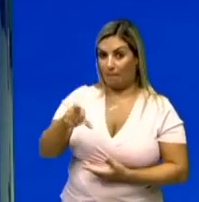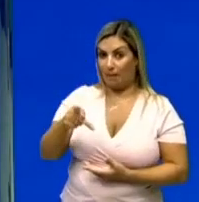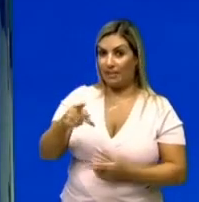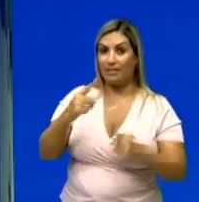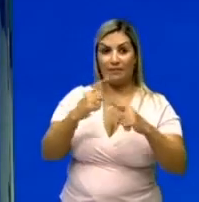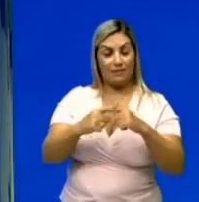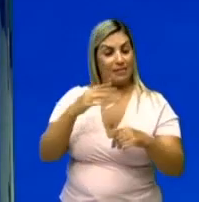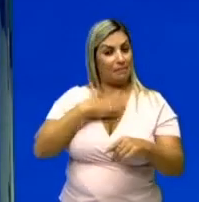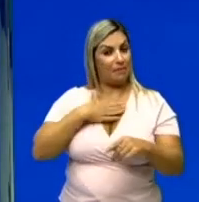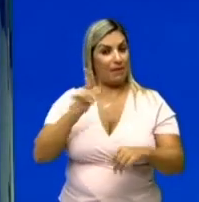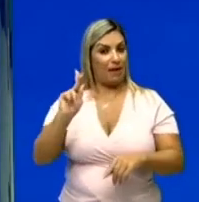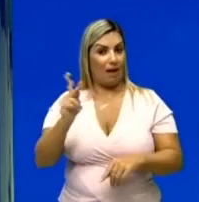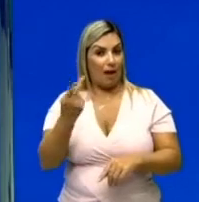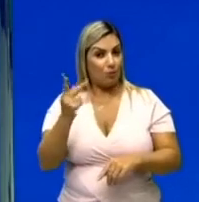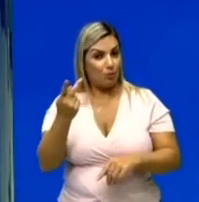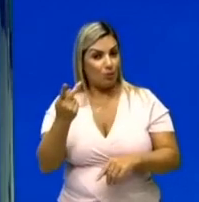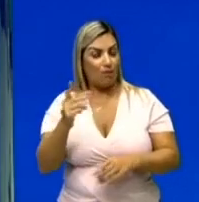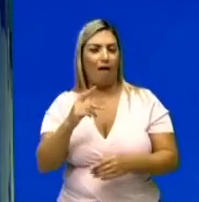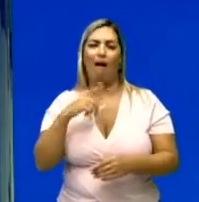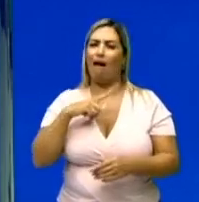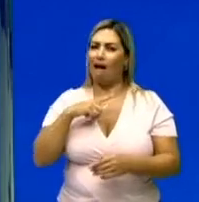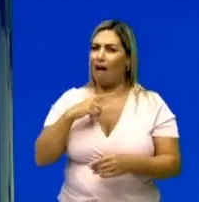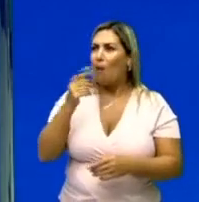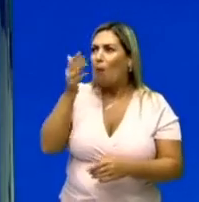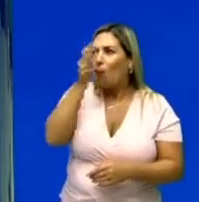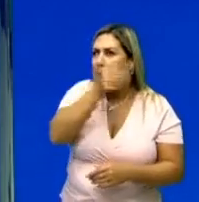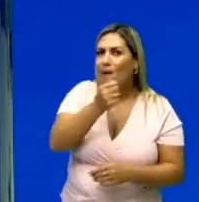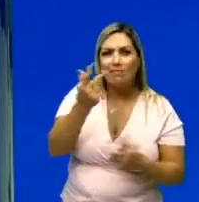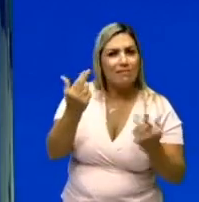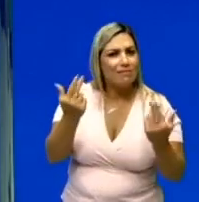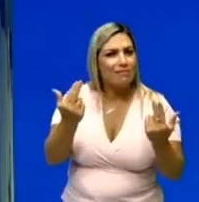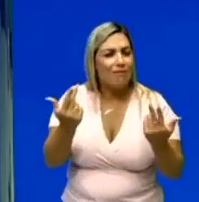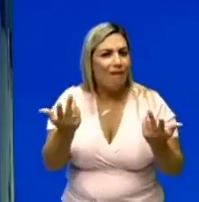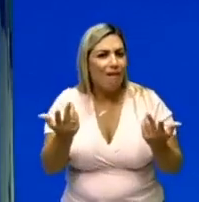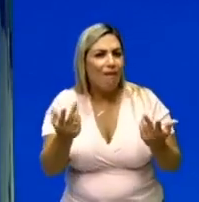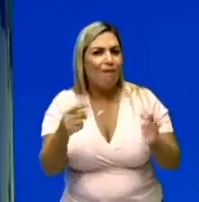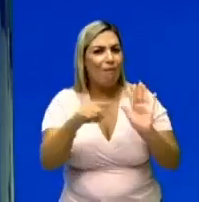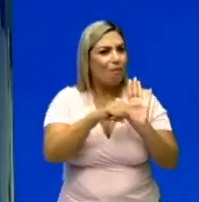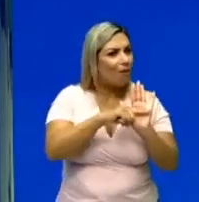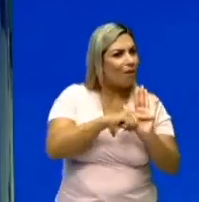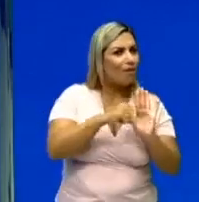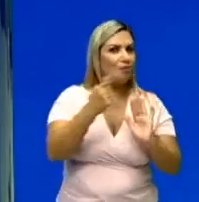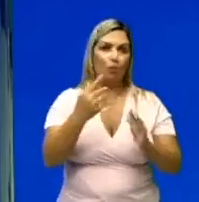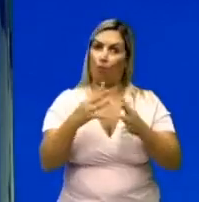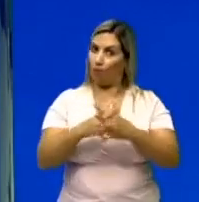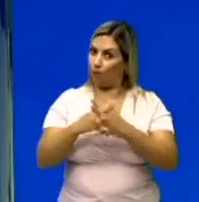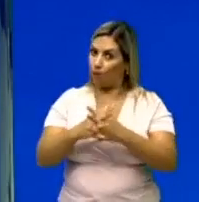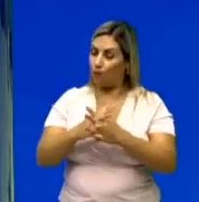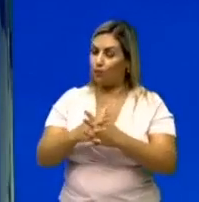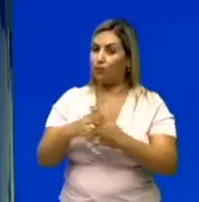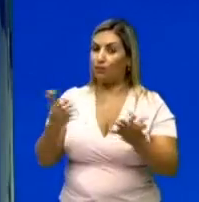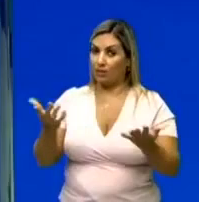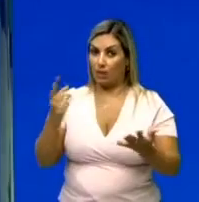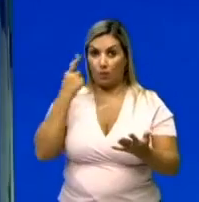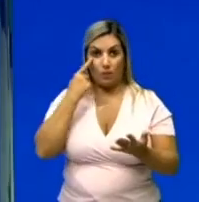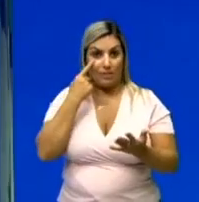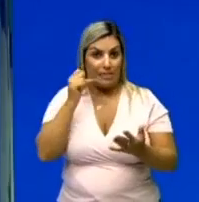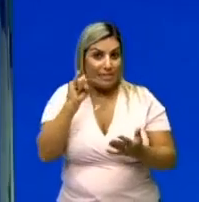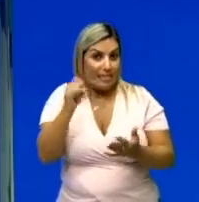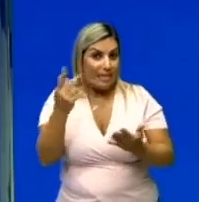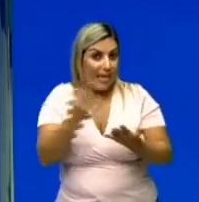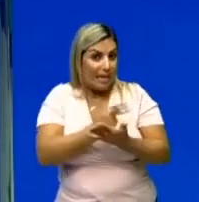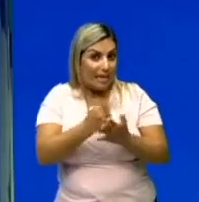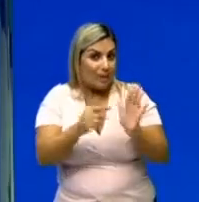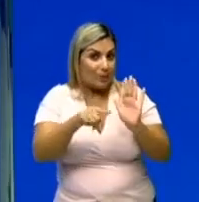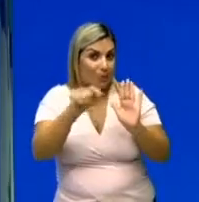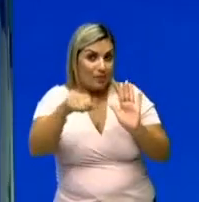vezes a minha altura. Não acredito. É quase igual, né, Fonchinelli? É quase igual, mas não te confunde. Porque se você erra esse sinal aqui, é